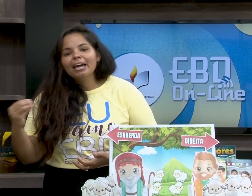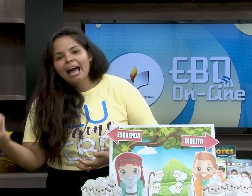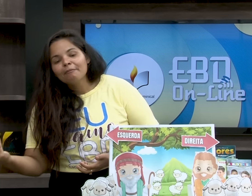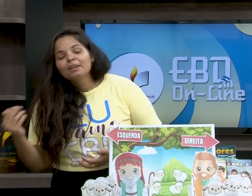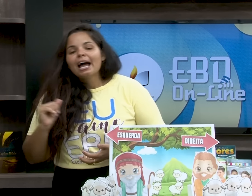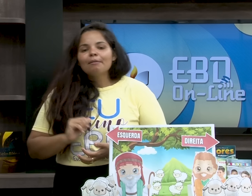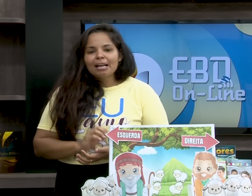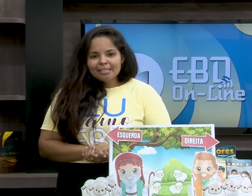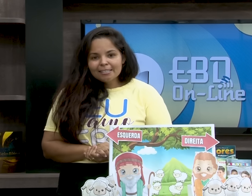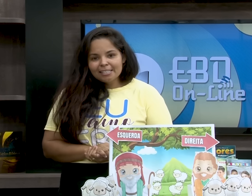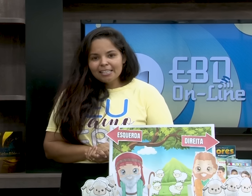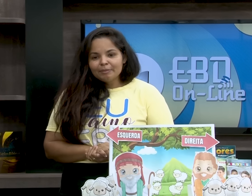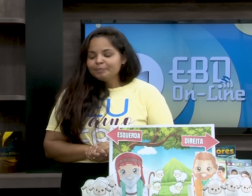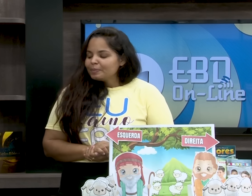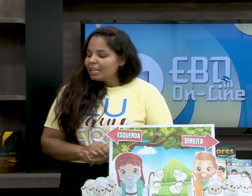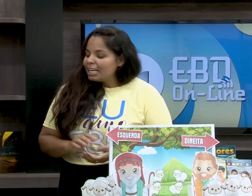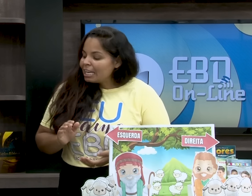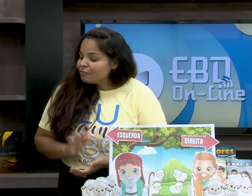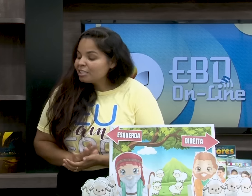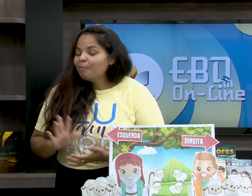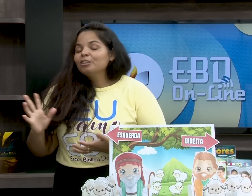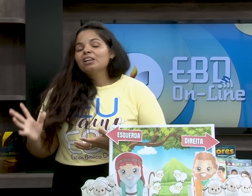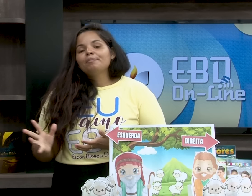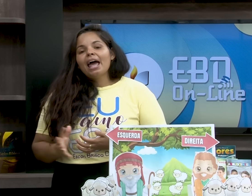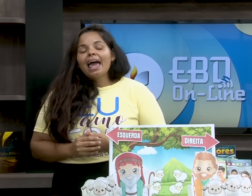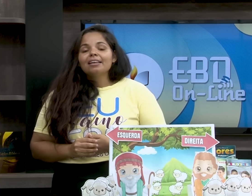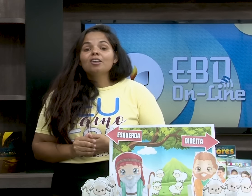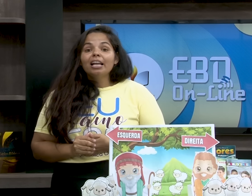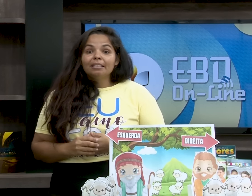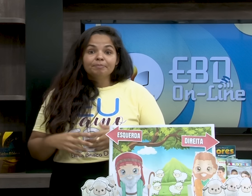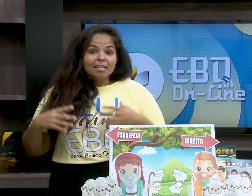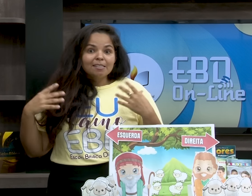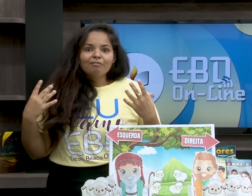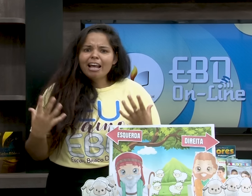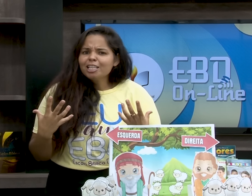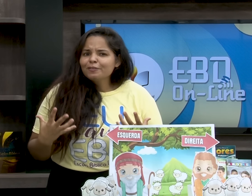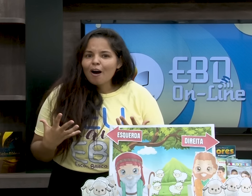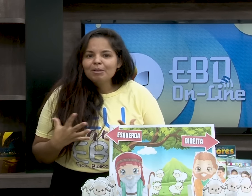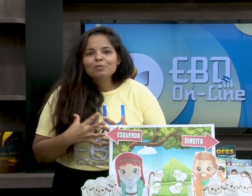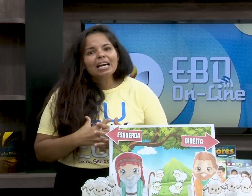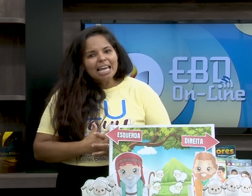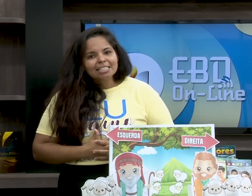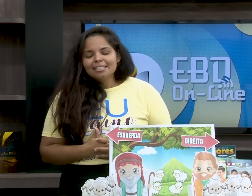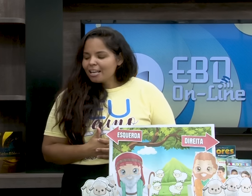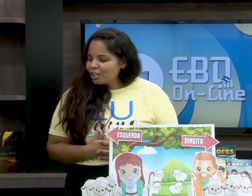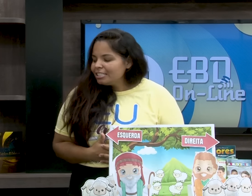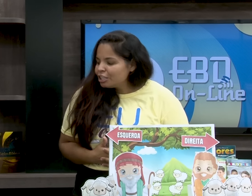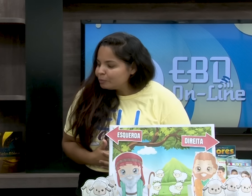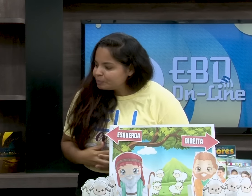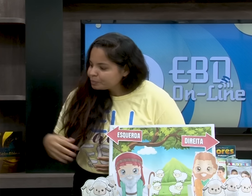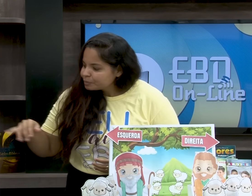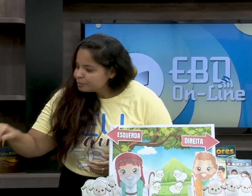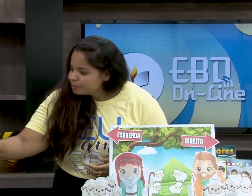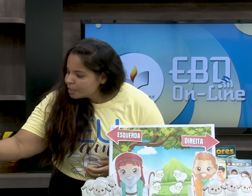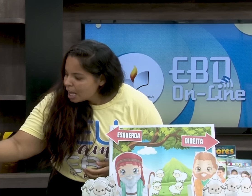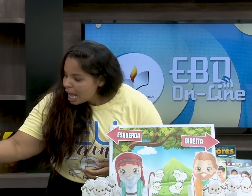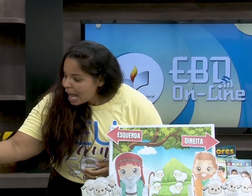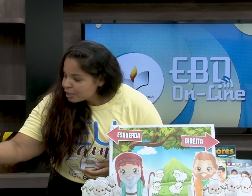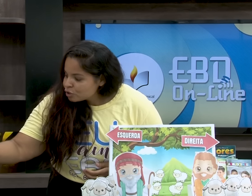caixinha pegar a maçãzinha. E ali você pode ler pra elas, olha, existem várias formas de uma criança ser gentil.